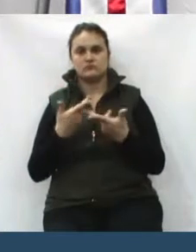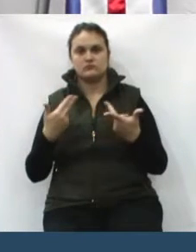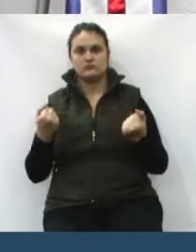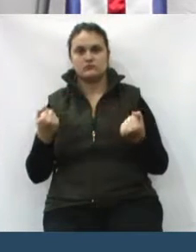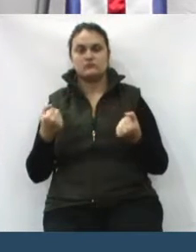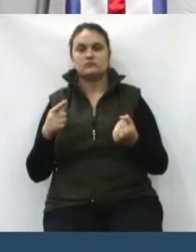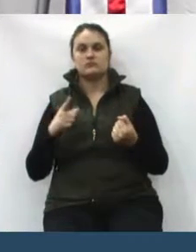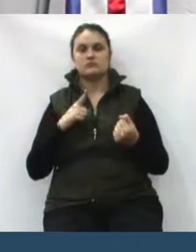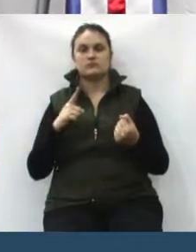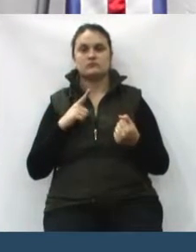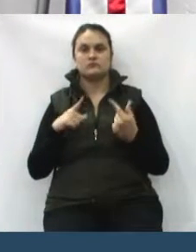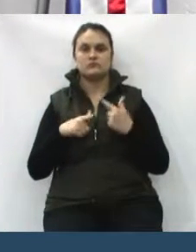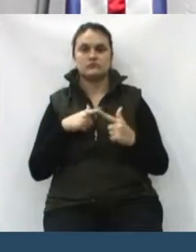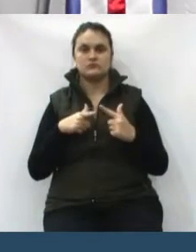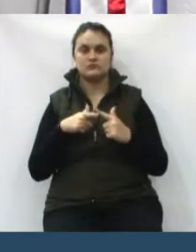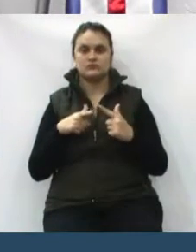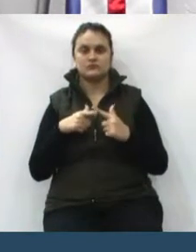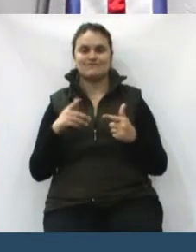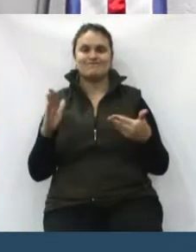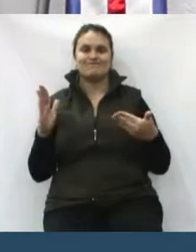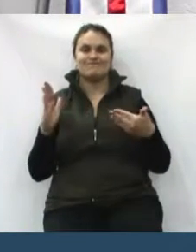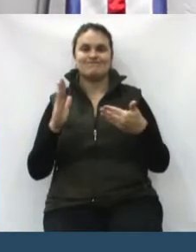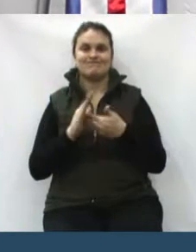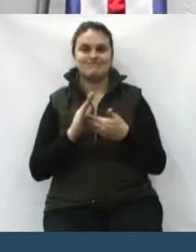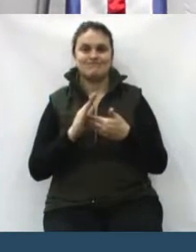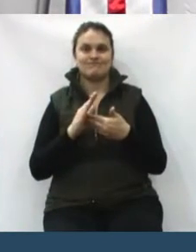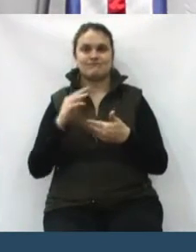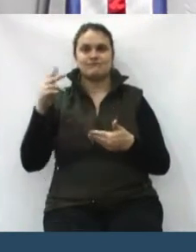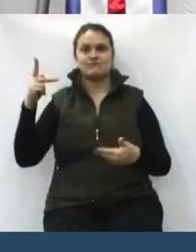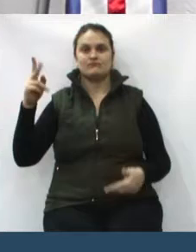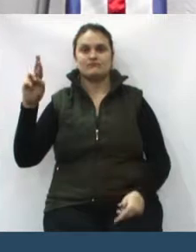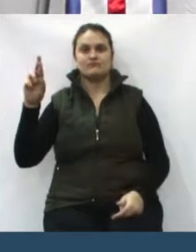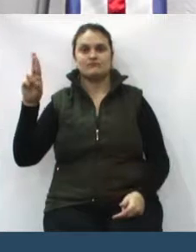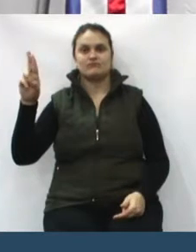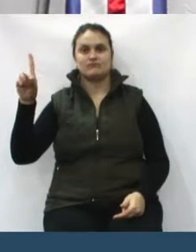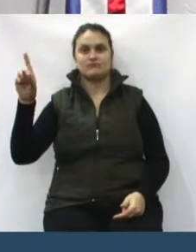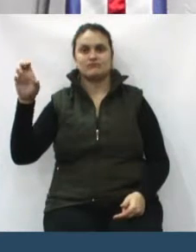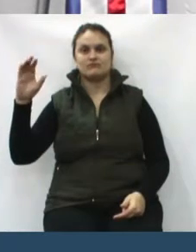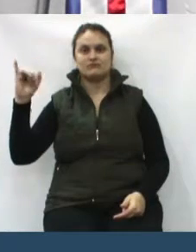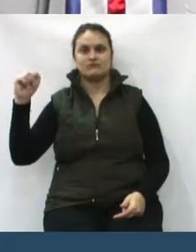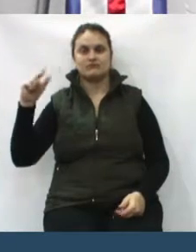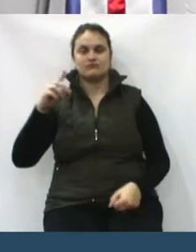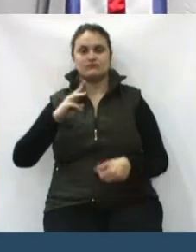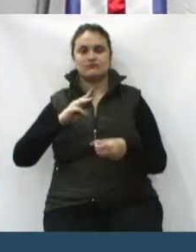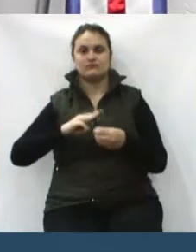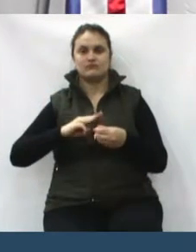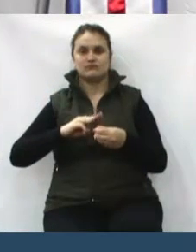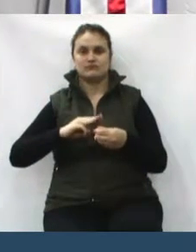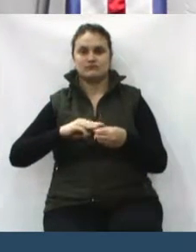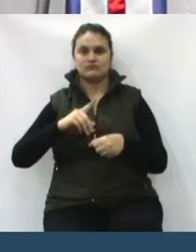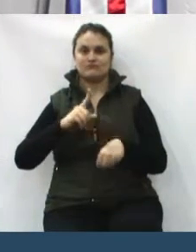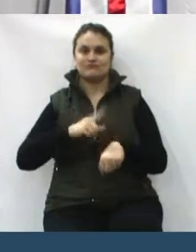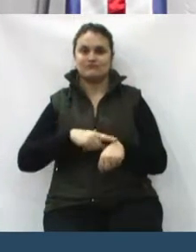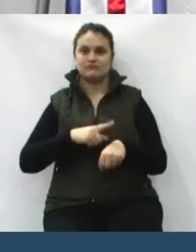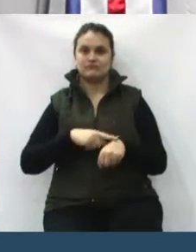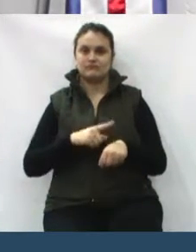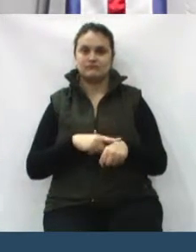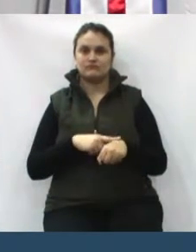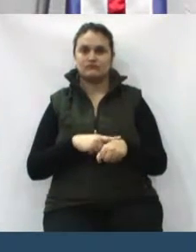a situação do limite prudencial, onde o município, por um período de tempo,